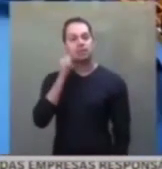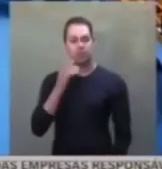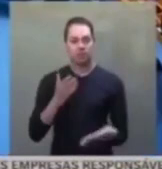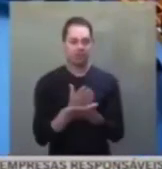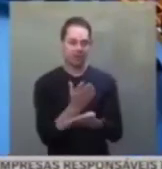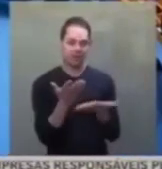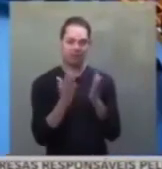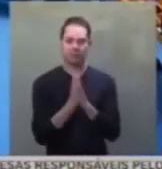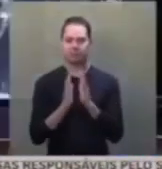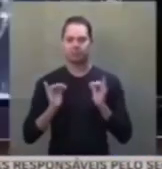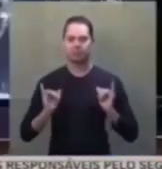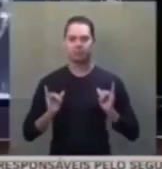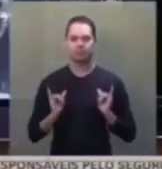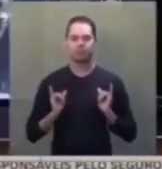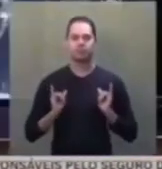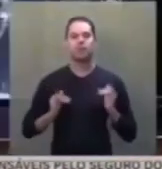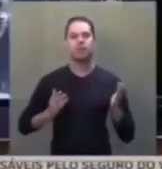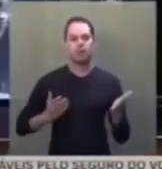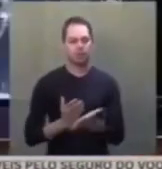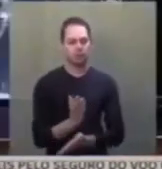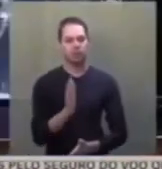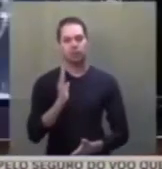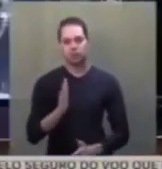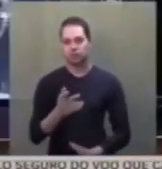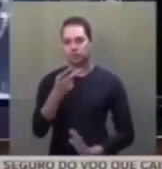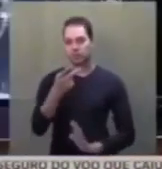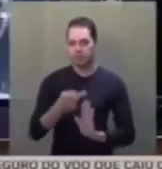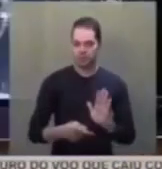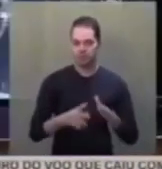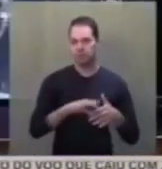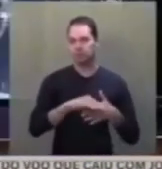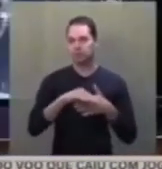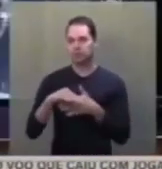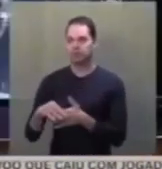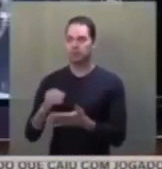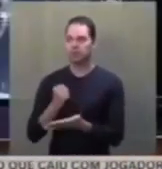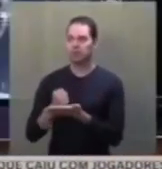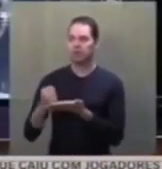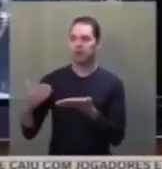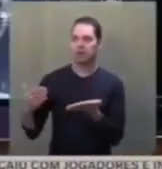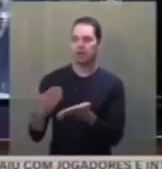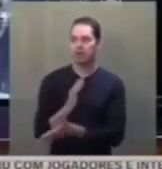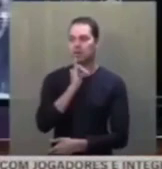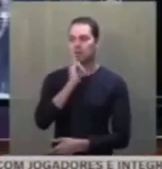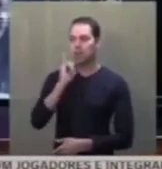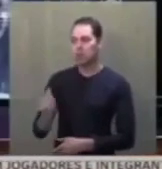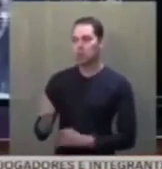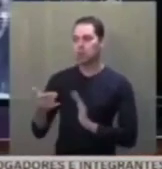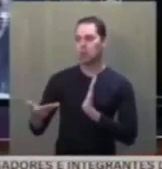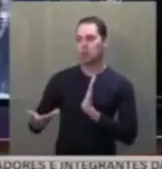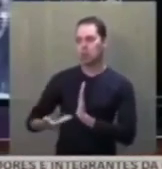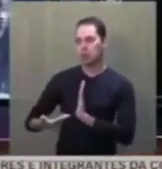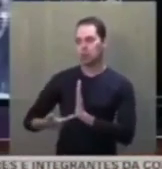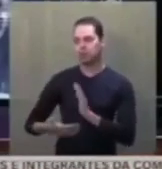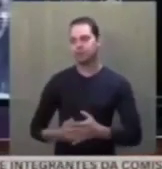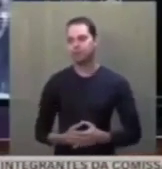permaneçam como se encontram. Aprovado o projeto, a matéria vai à sanção, será feita devida a comunicação à Câmara dos Deputados.